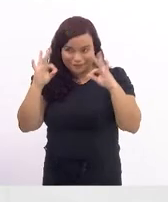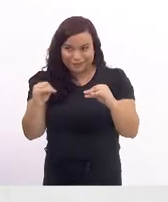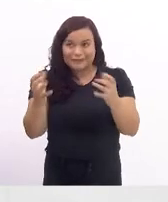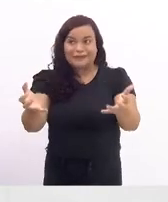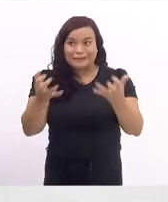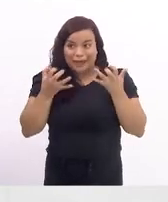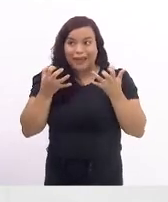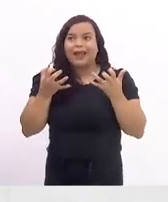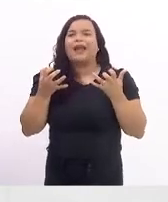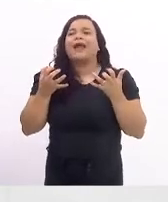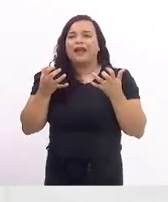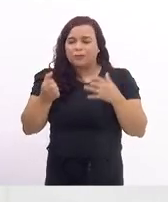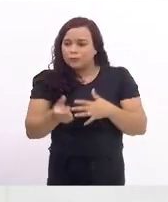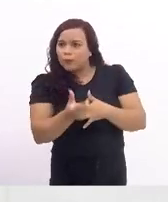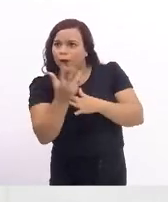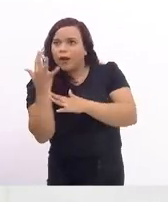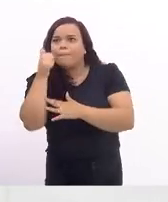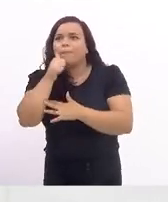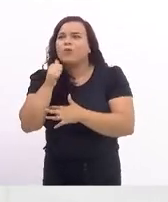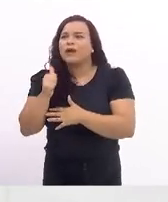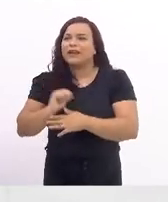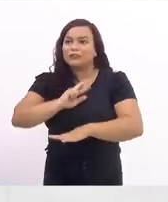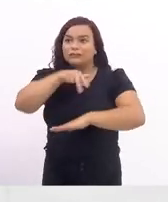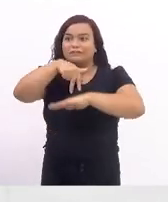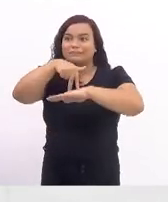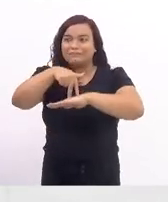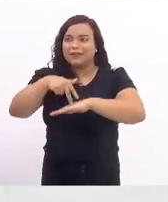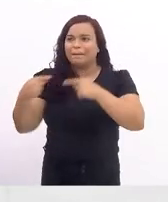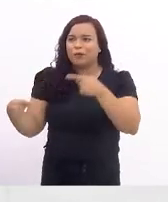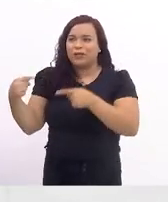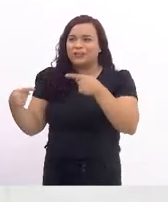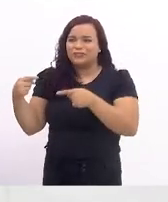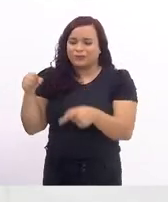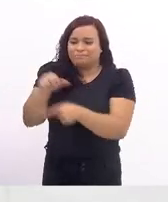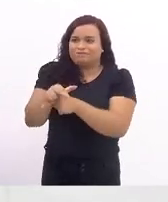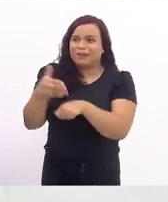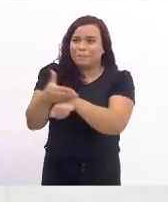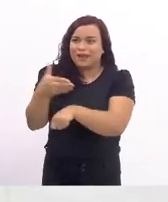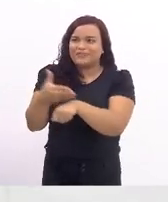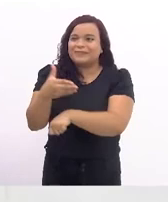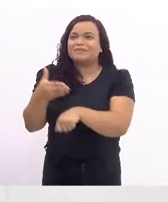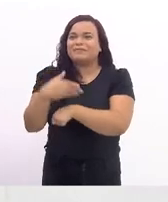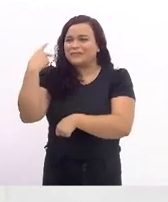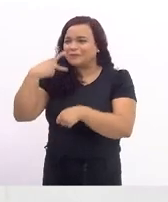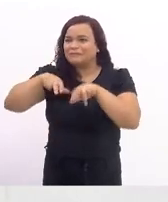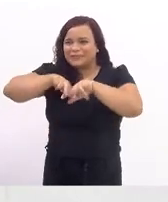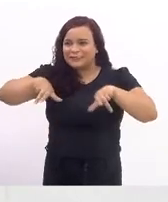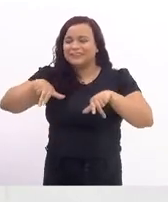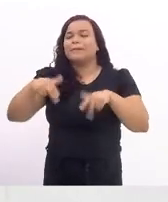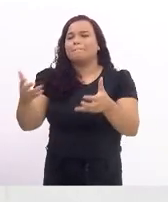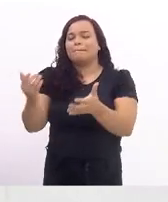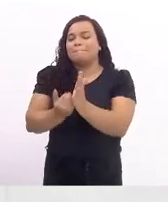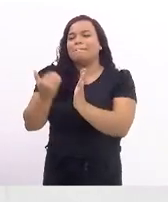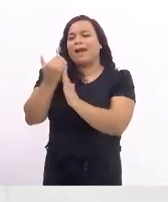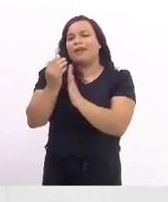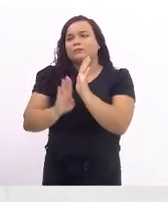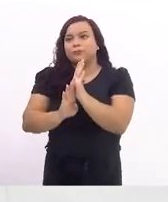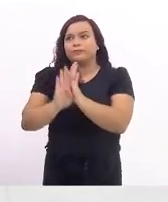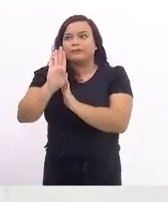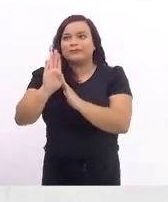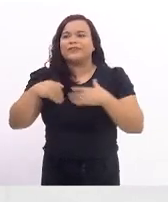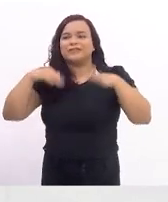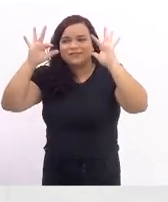número de mulheres no parlamento, mais mulheres na política, mais mulheres no espaço de poder. Então, eu quero encerrar essa sessão aqui